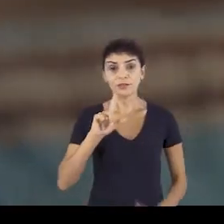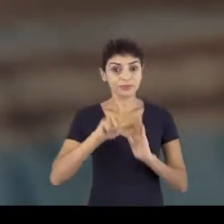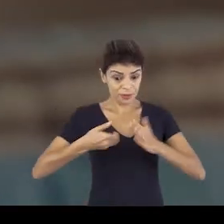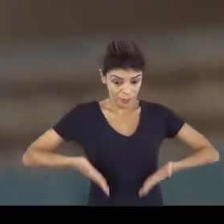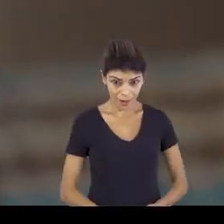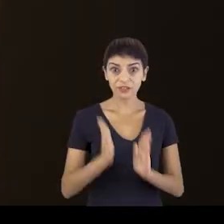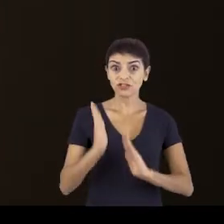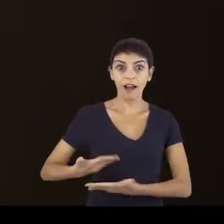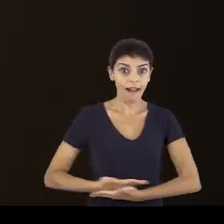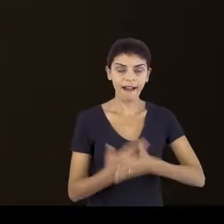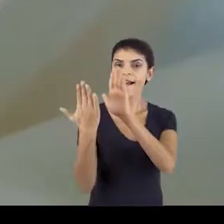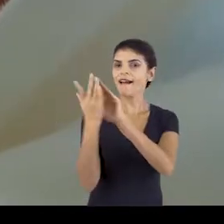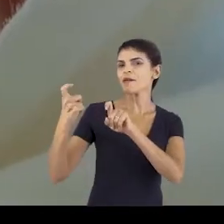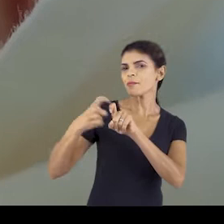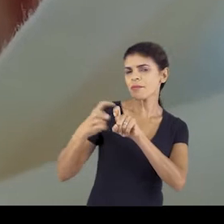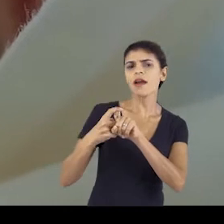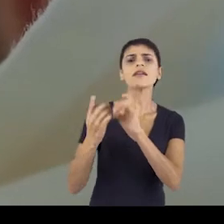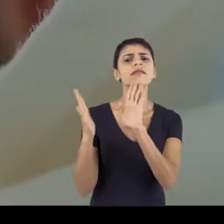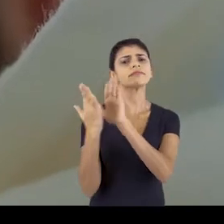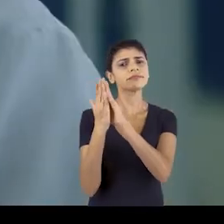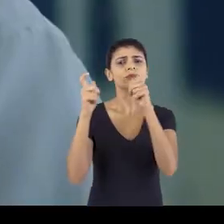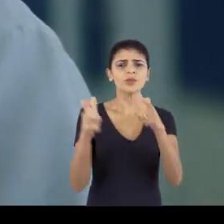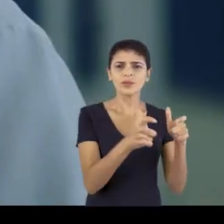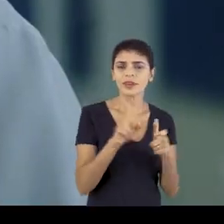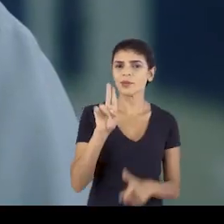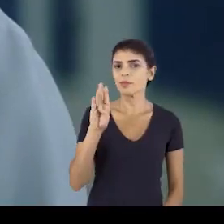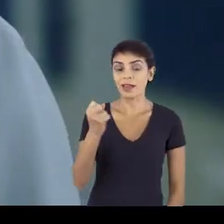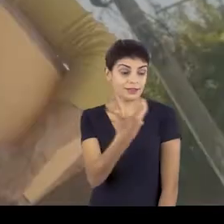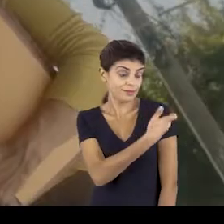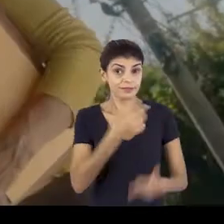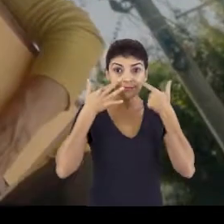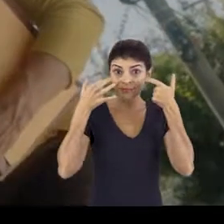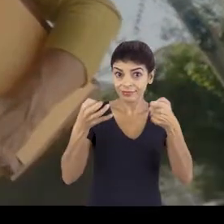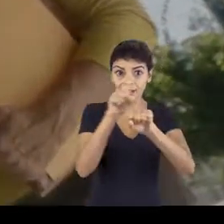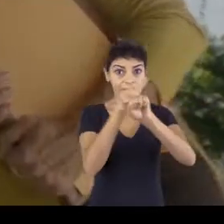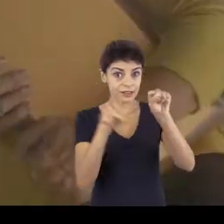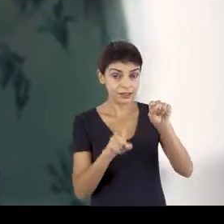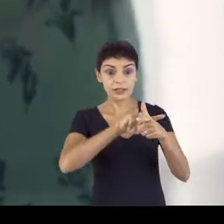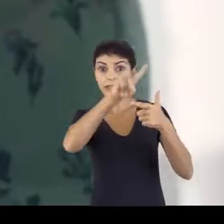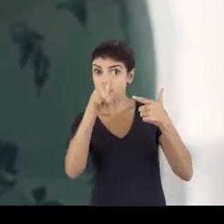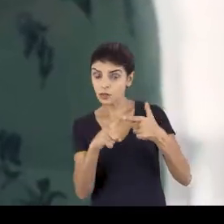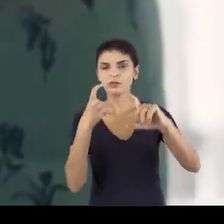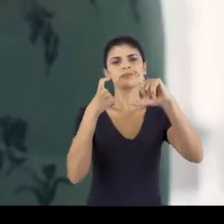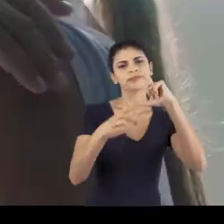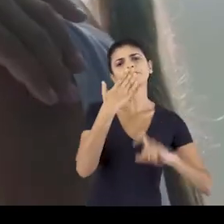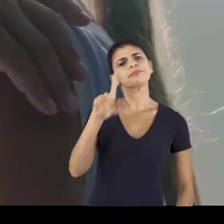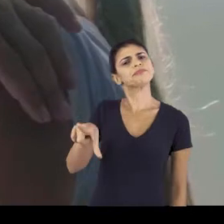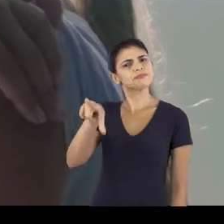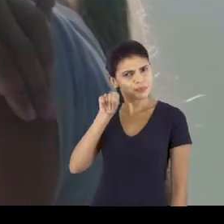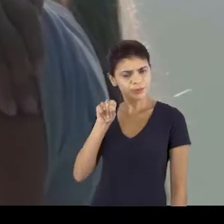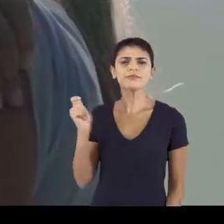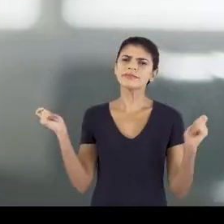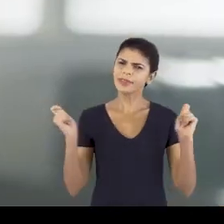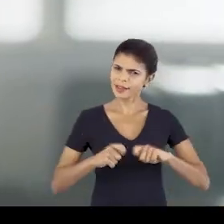após o parto, fale com o seu médico e vá a uma unidade de saúde para vacinar. E atenção! Se já tomou AstraZeneca na primeira dose, preferencialmente